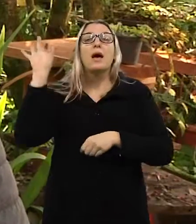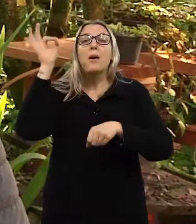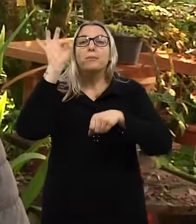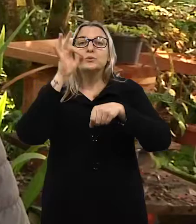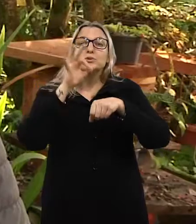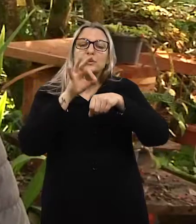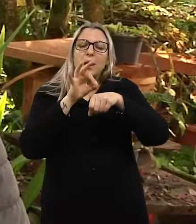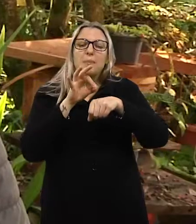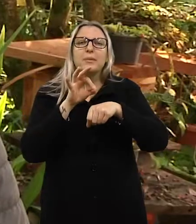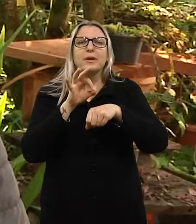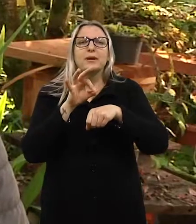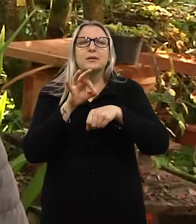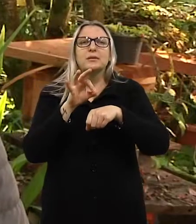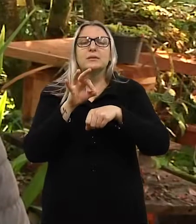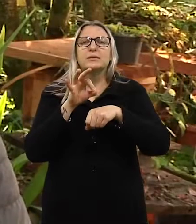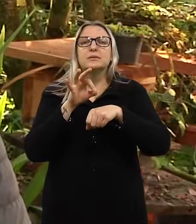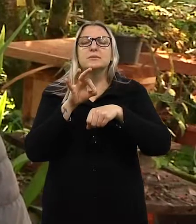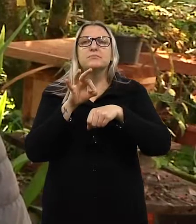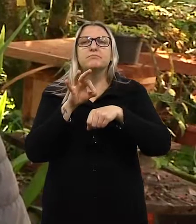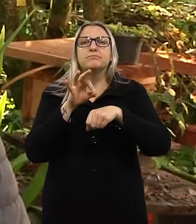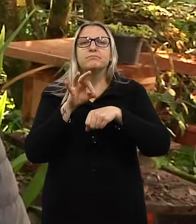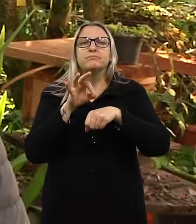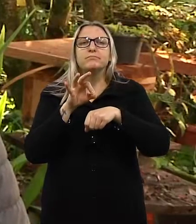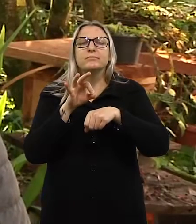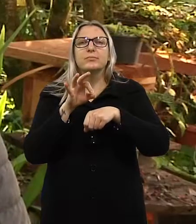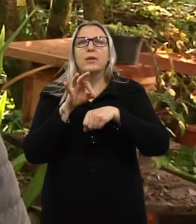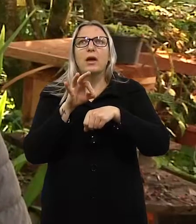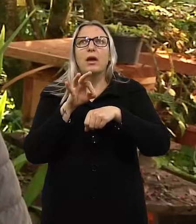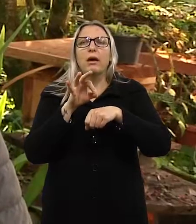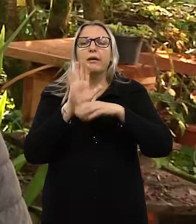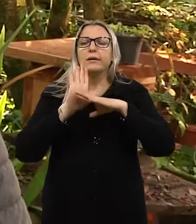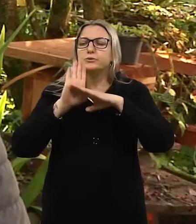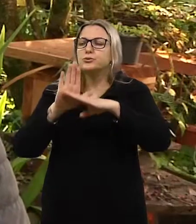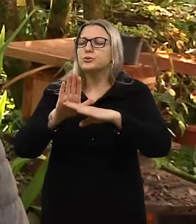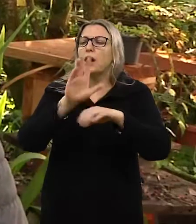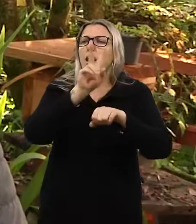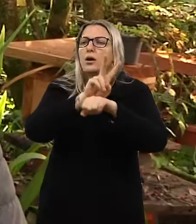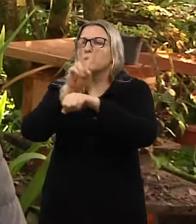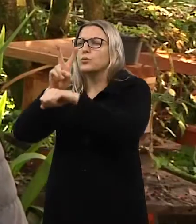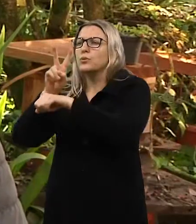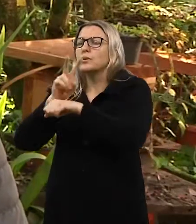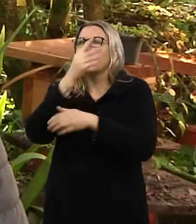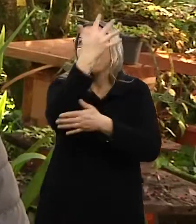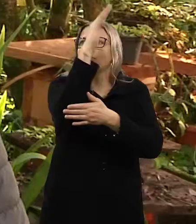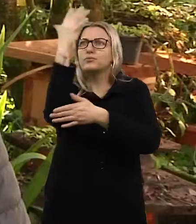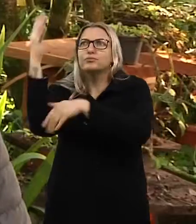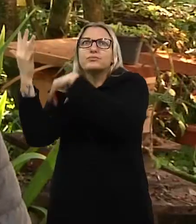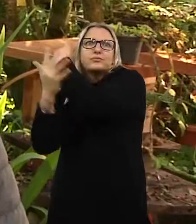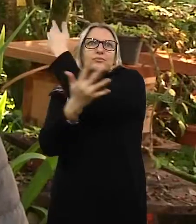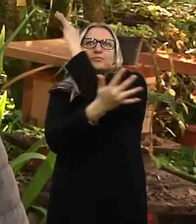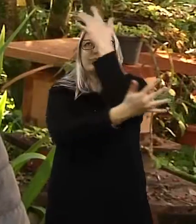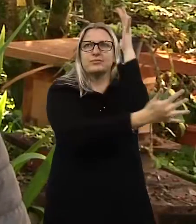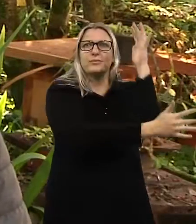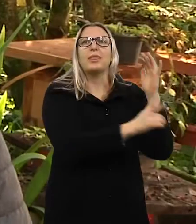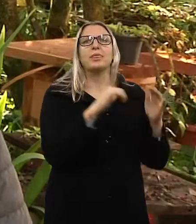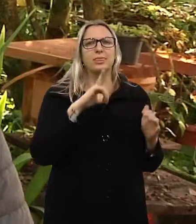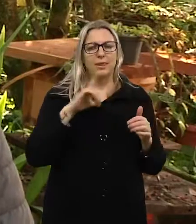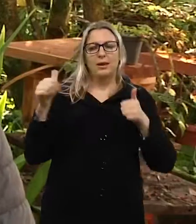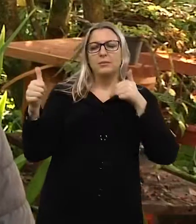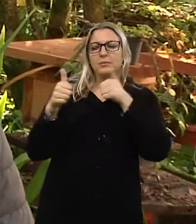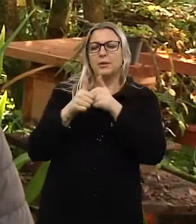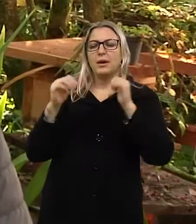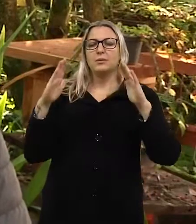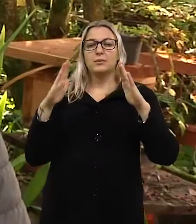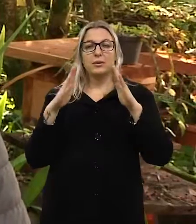abelhas para ser um complemento na vegetação, na flora que a gente tem aqui ao nosso redor.